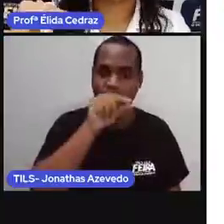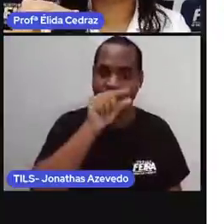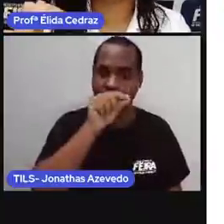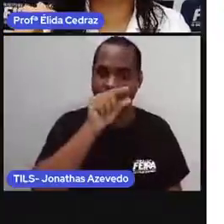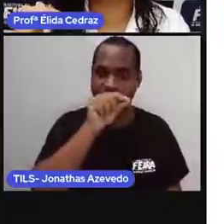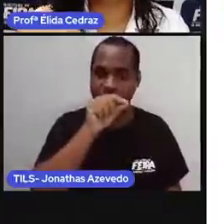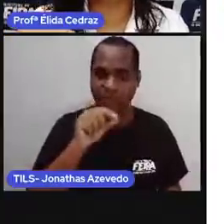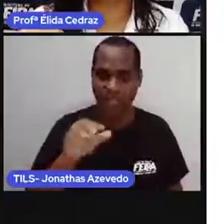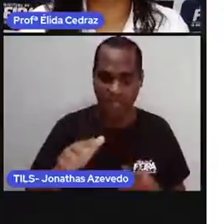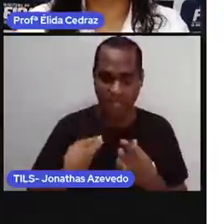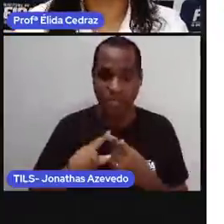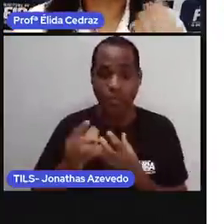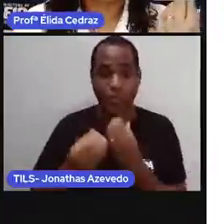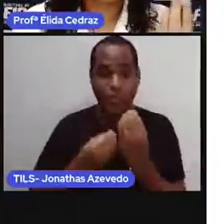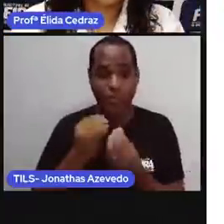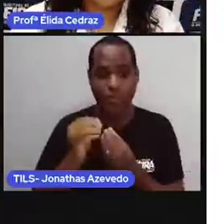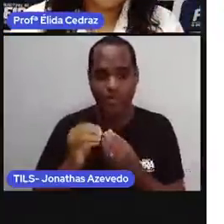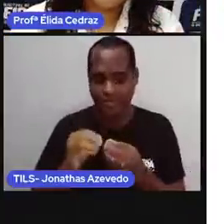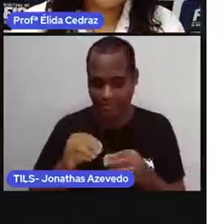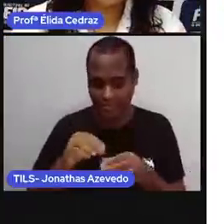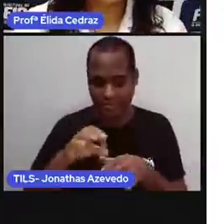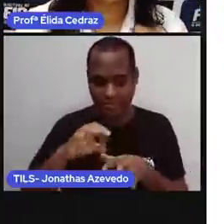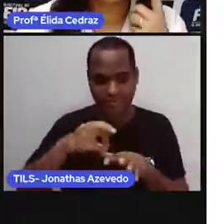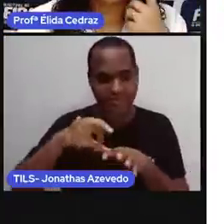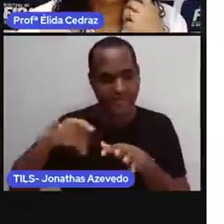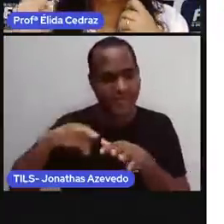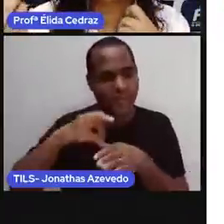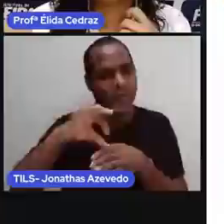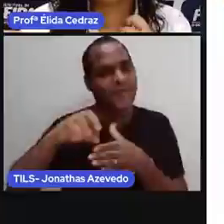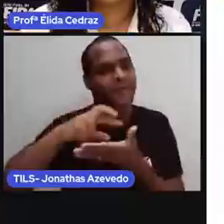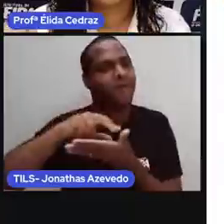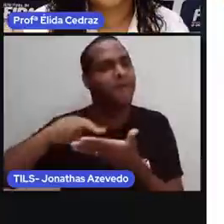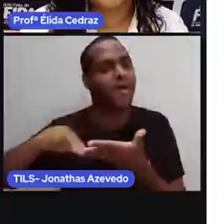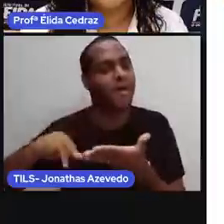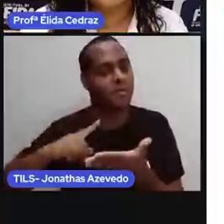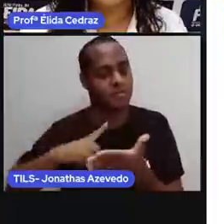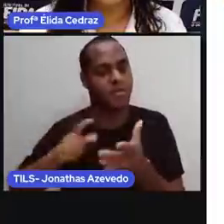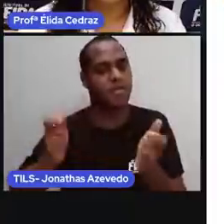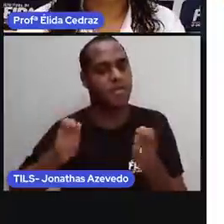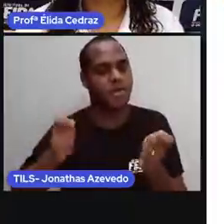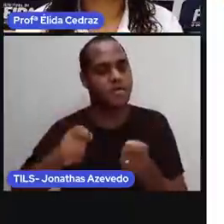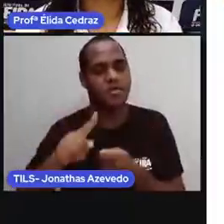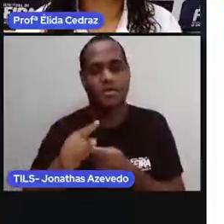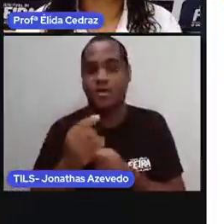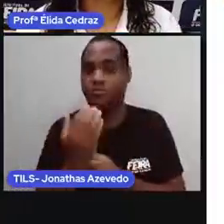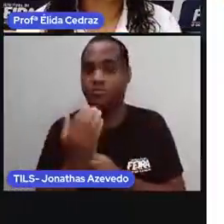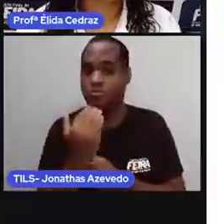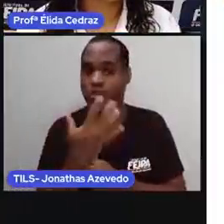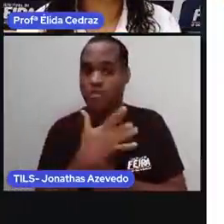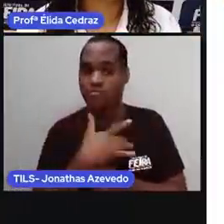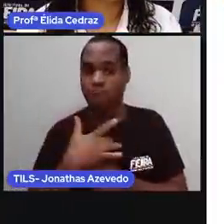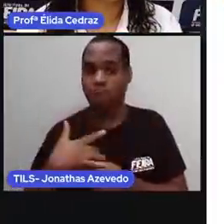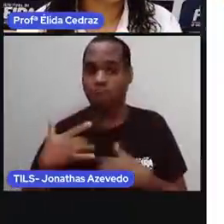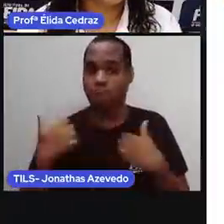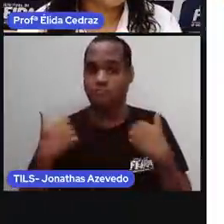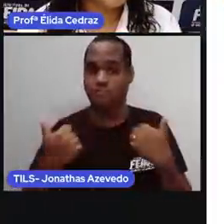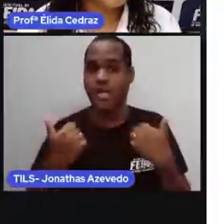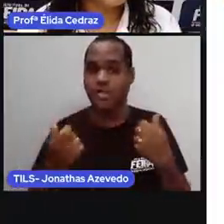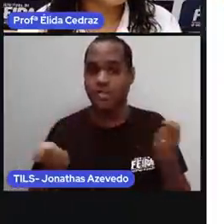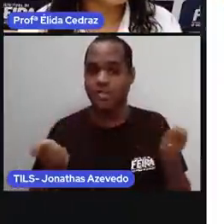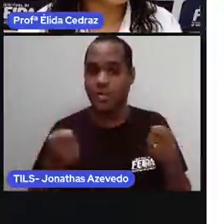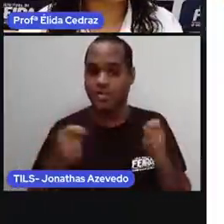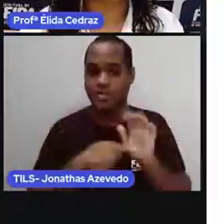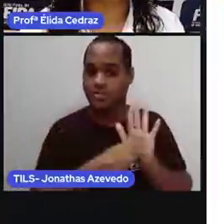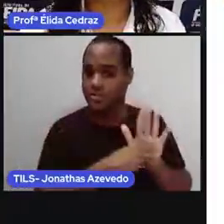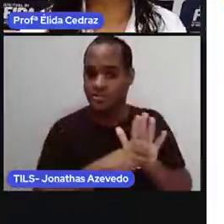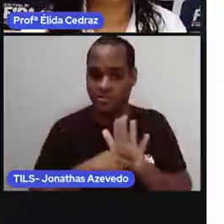pacotinho de ração. Vem com sementes e outros nutrientes que se ele estivesse livre